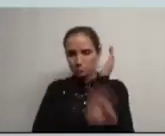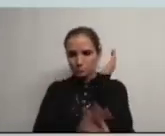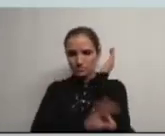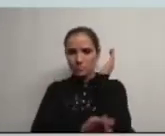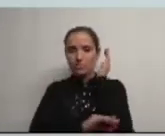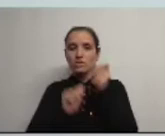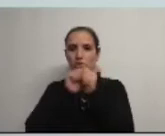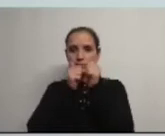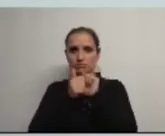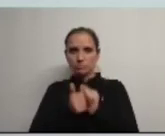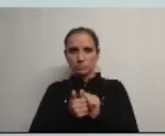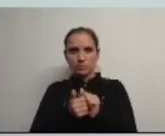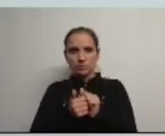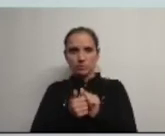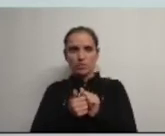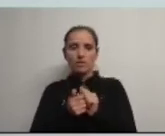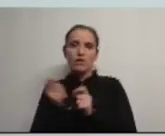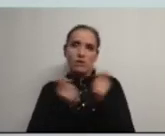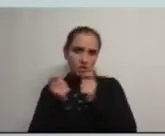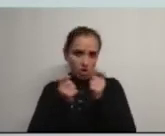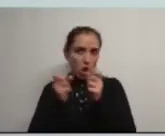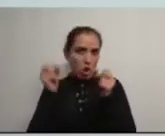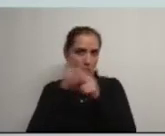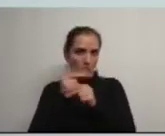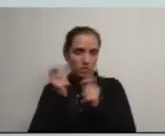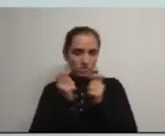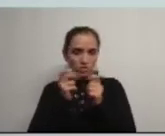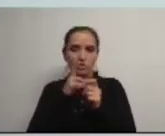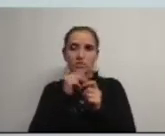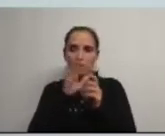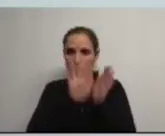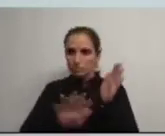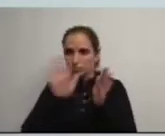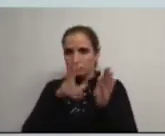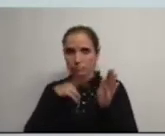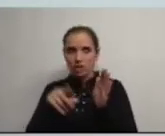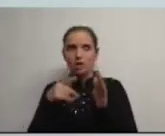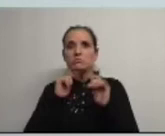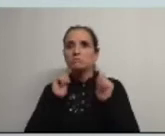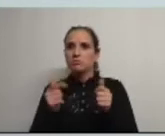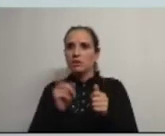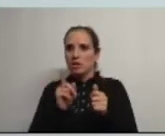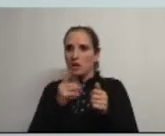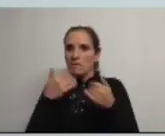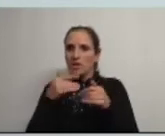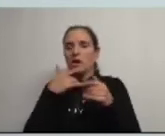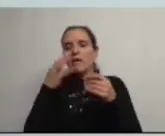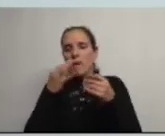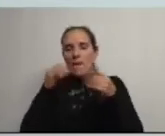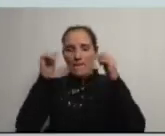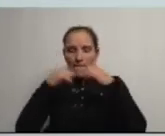alteração à legislação sobre a organização territorial do poder local não foi violenta mas também não foi consensual